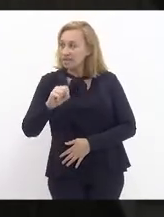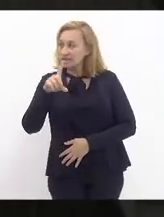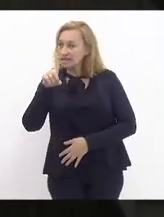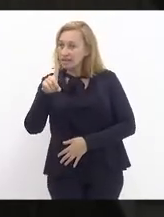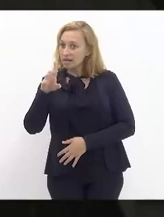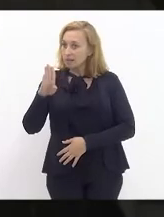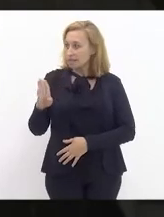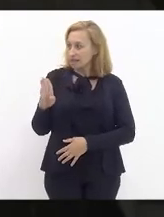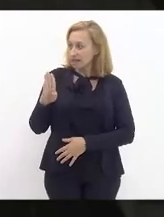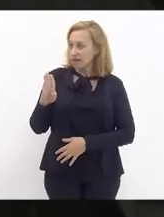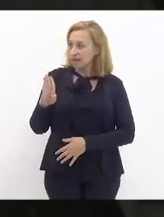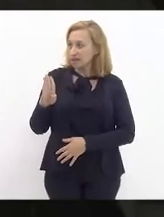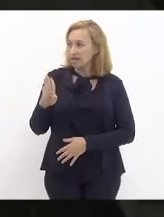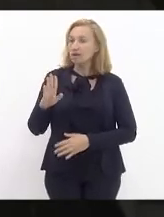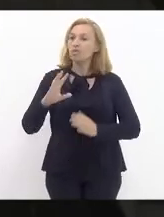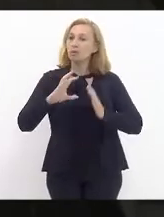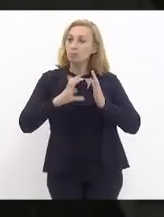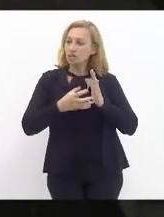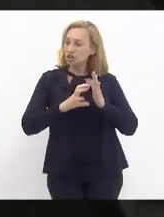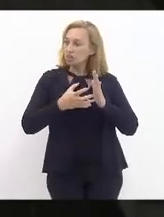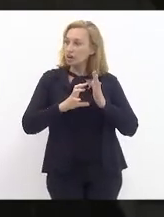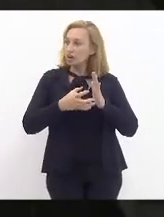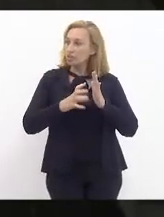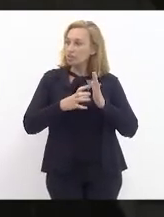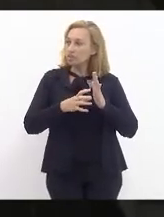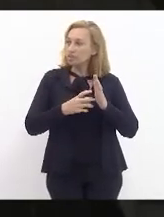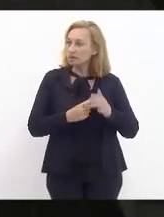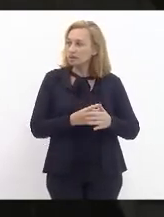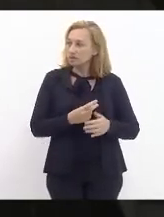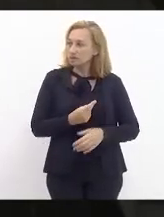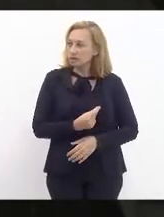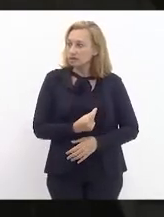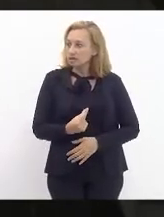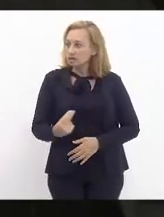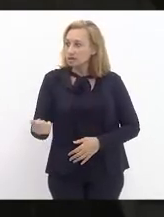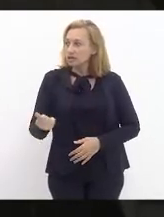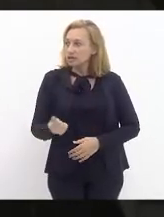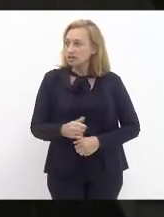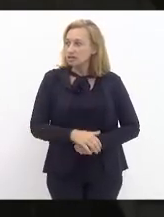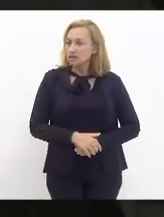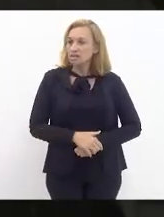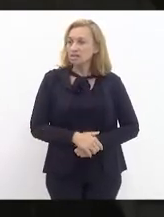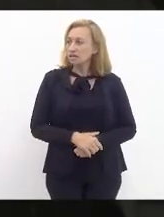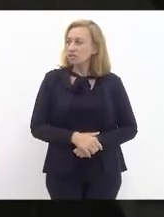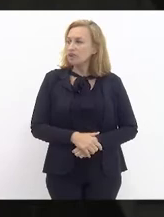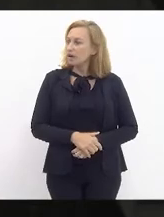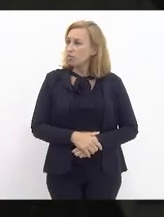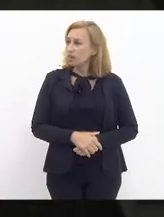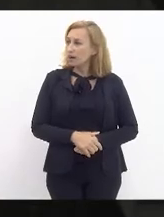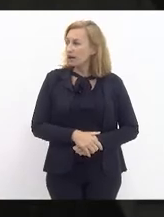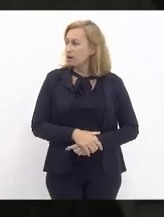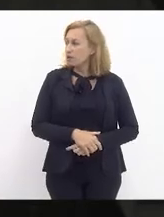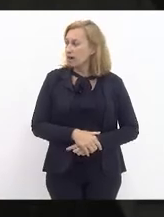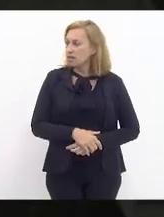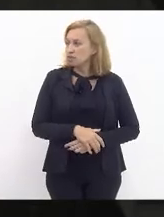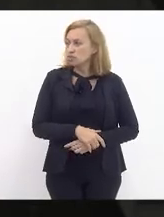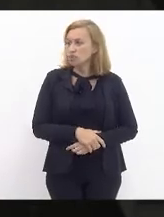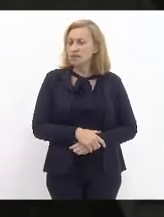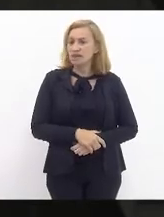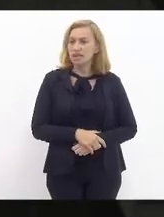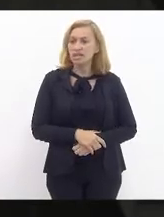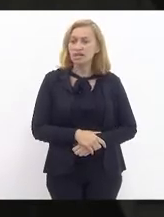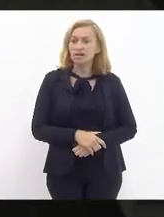o partido que eu havia saído, exatamente um dos motivos, quando a gente saiu lá atrás,